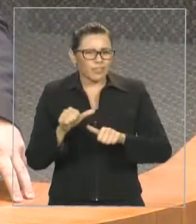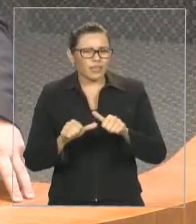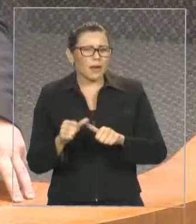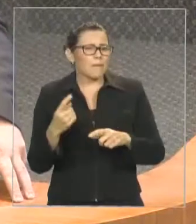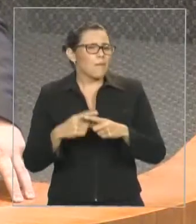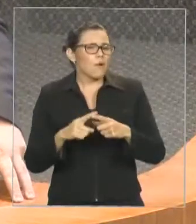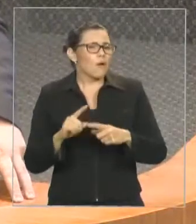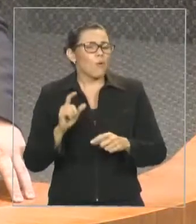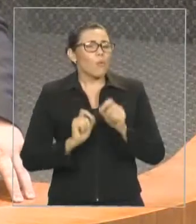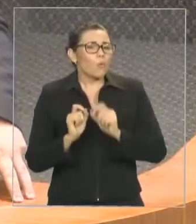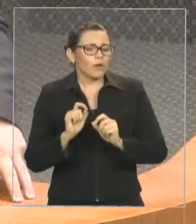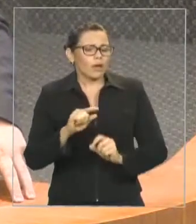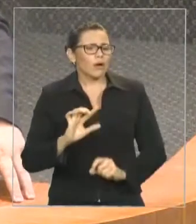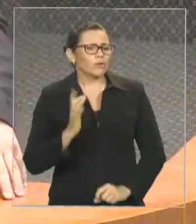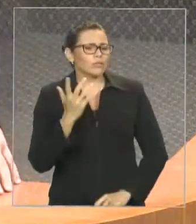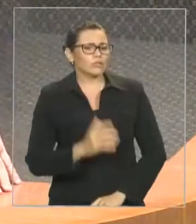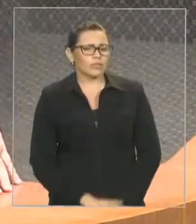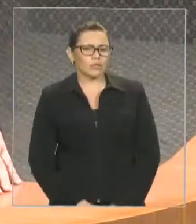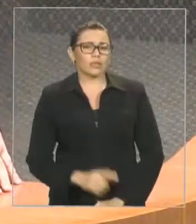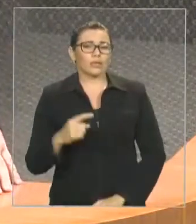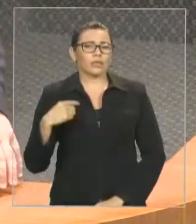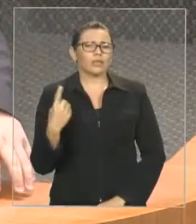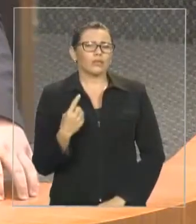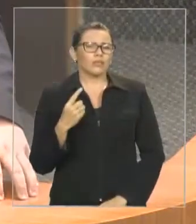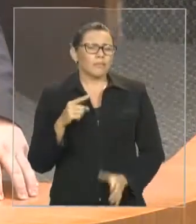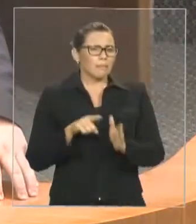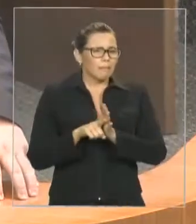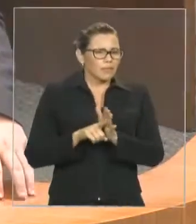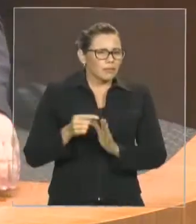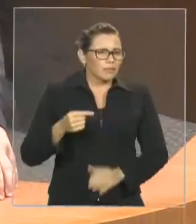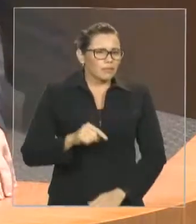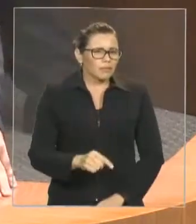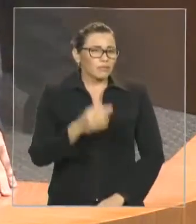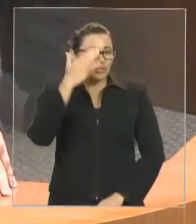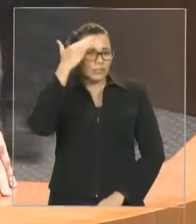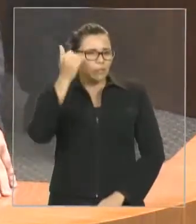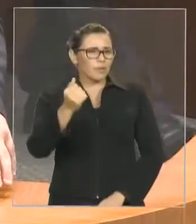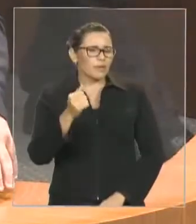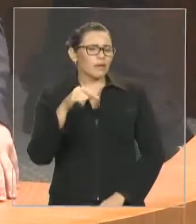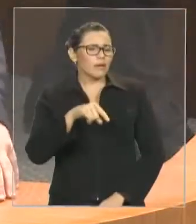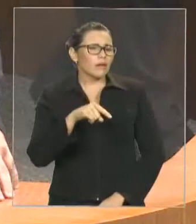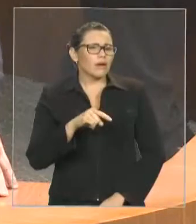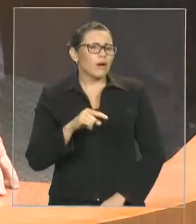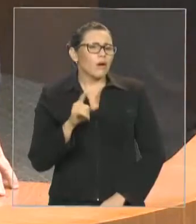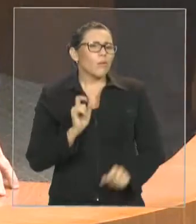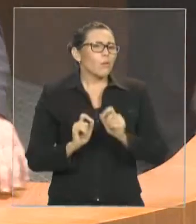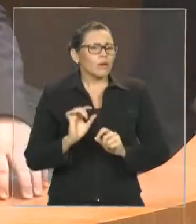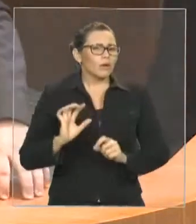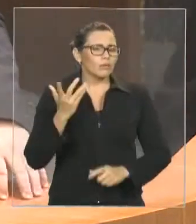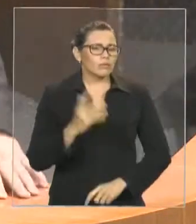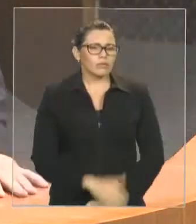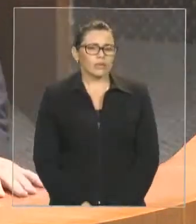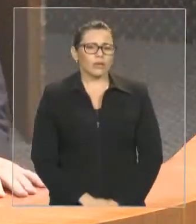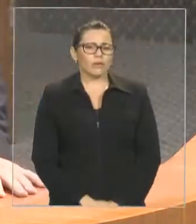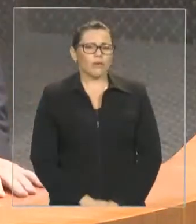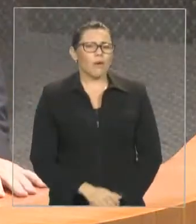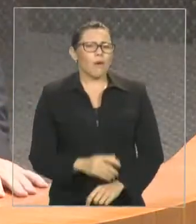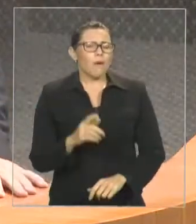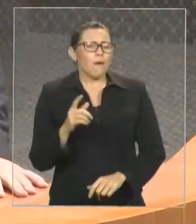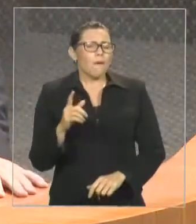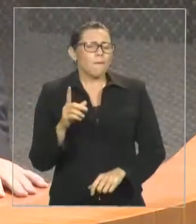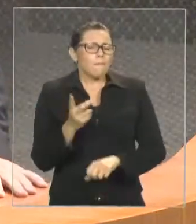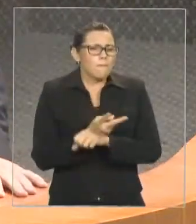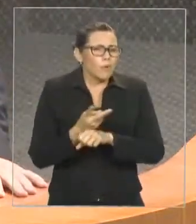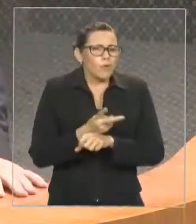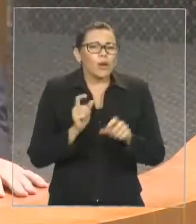tomarmos o conhecimento da causa dessa crise, nós podemos traçar ações, traçar medidas para procurar soluções,